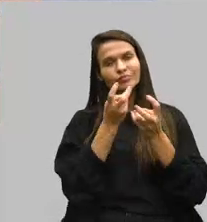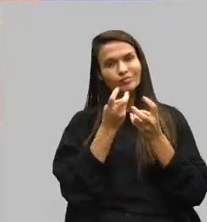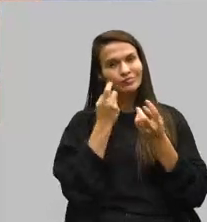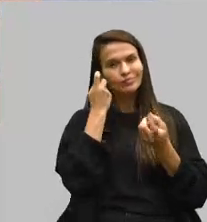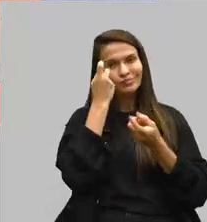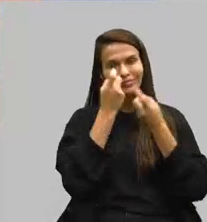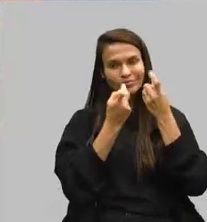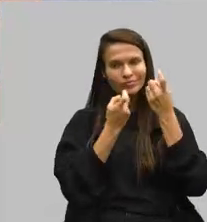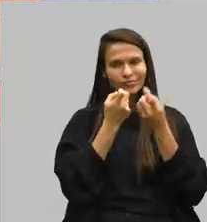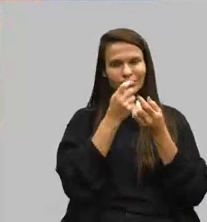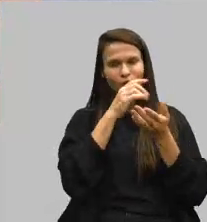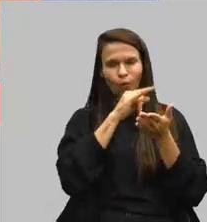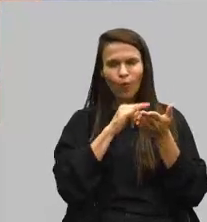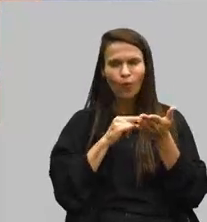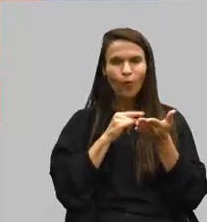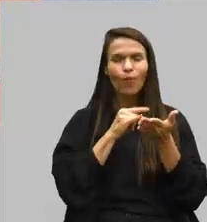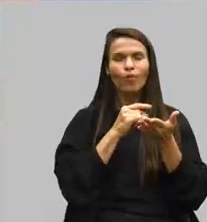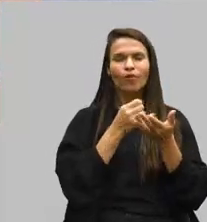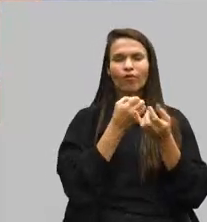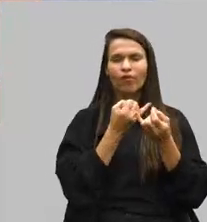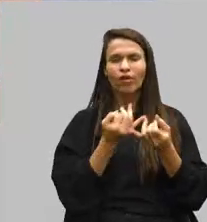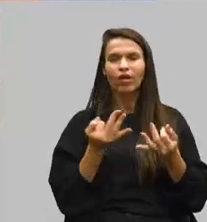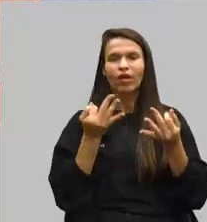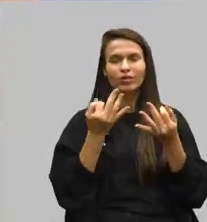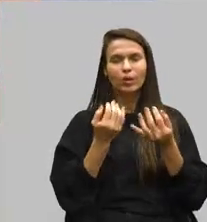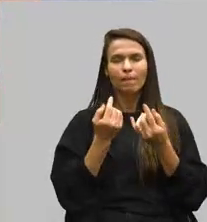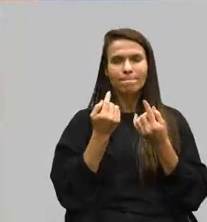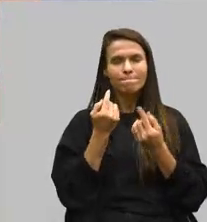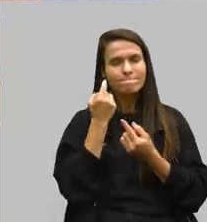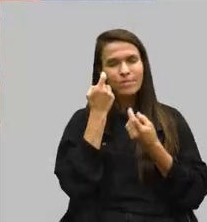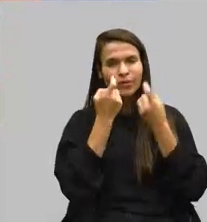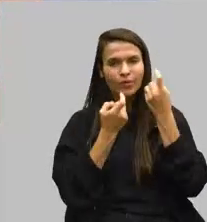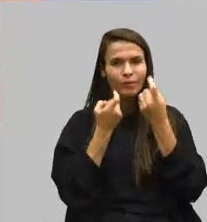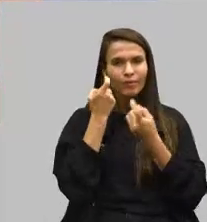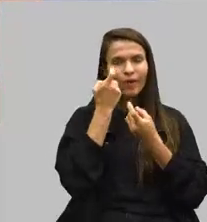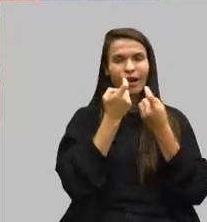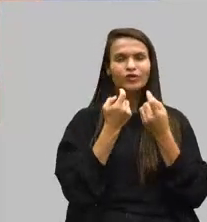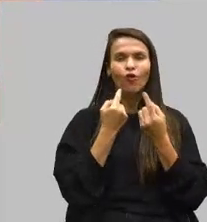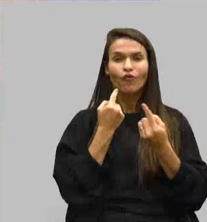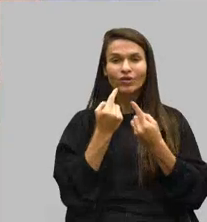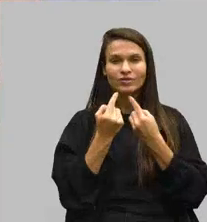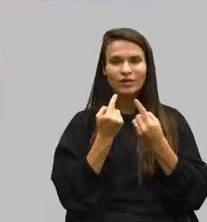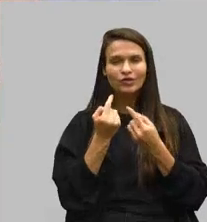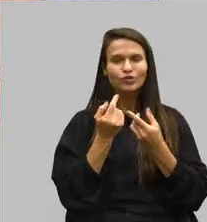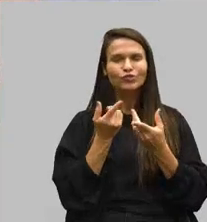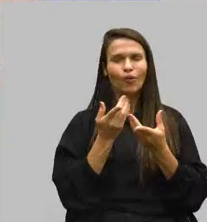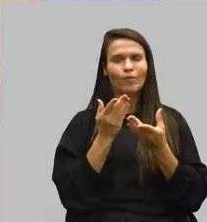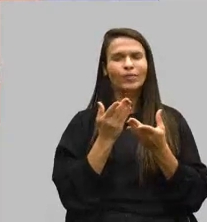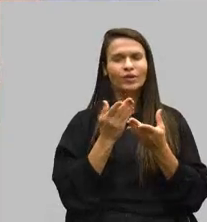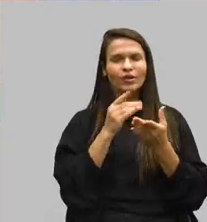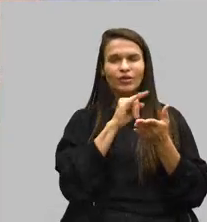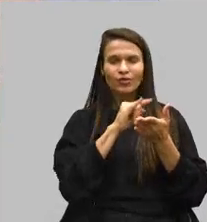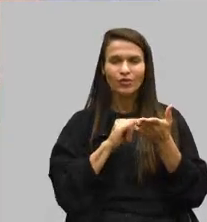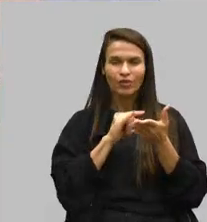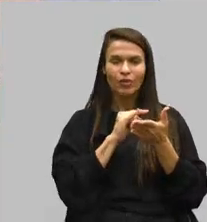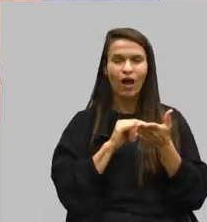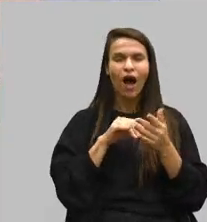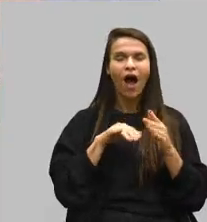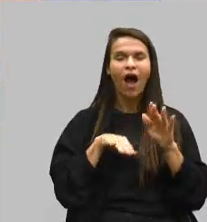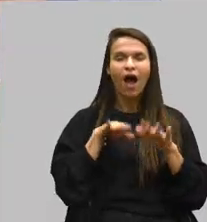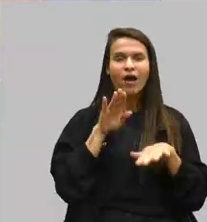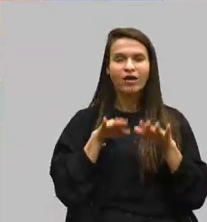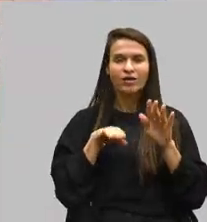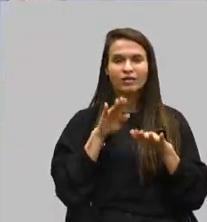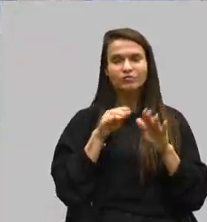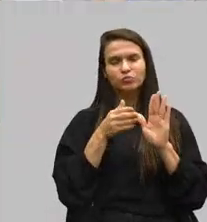com as pautas, realmente preocupada, a gente conversando sobre pautas e eu não esqueço de algumas conversas, às vezes, a gente falando